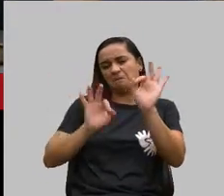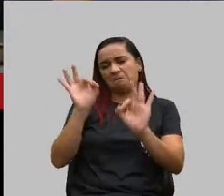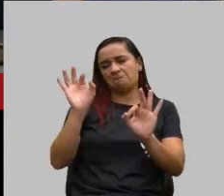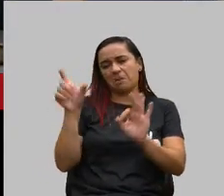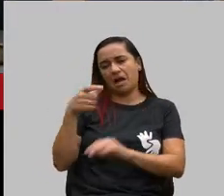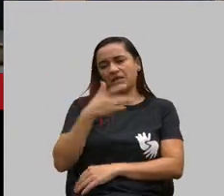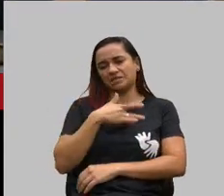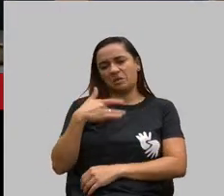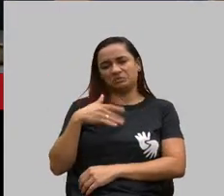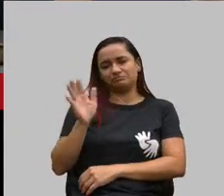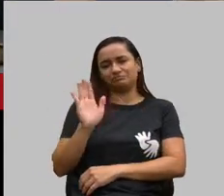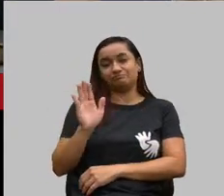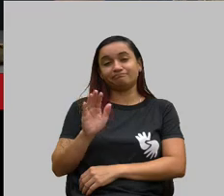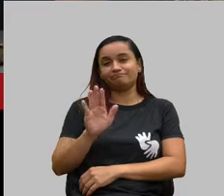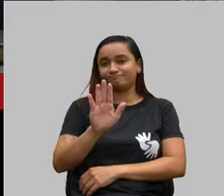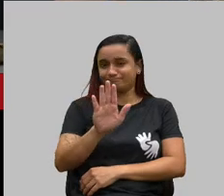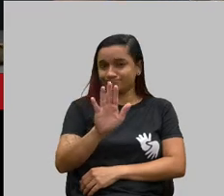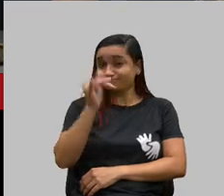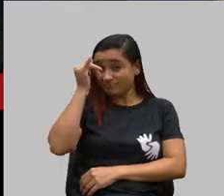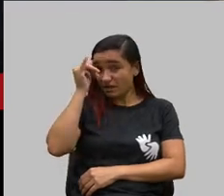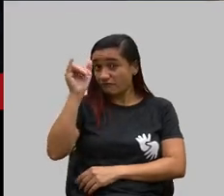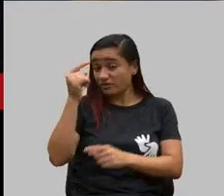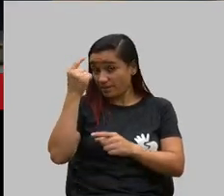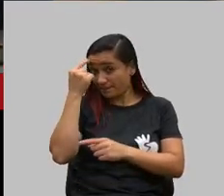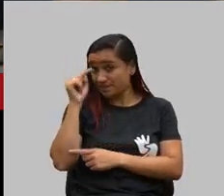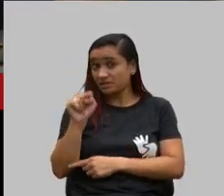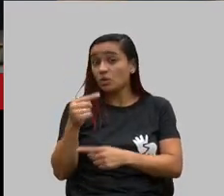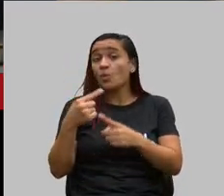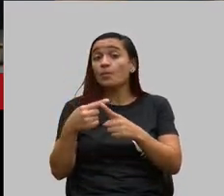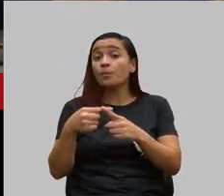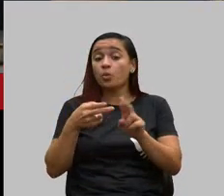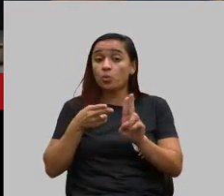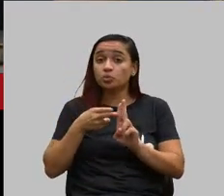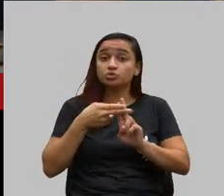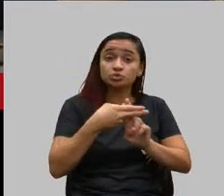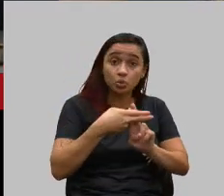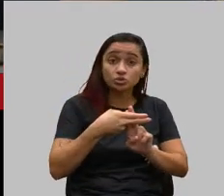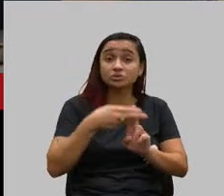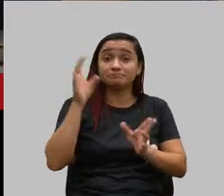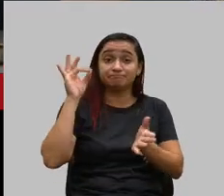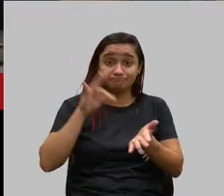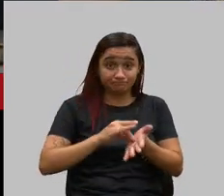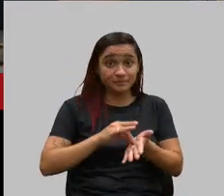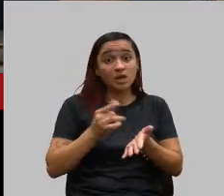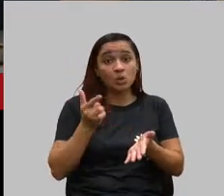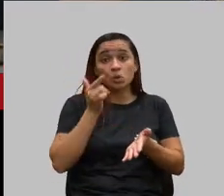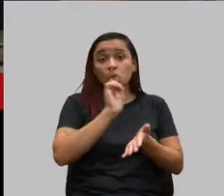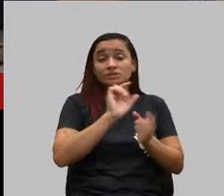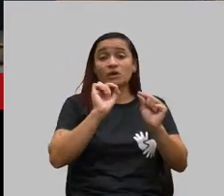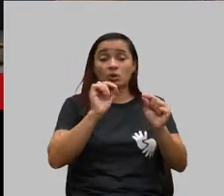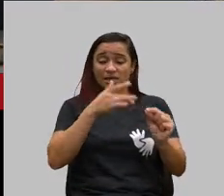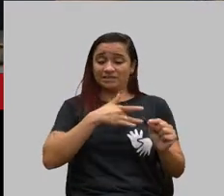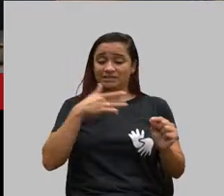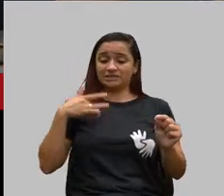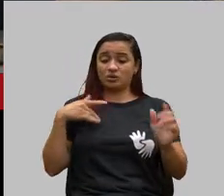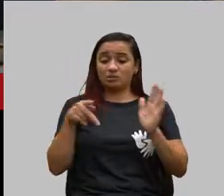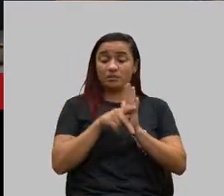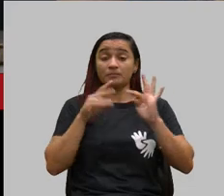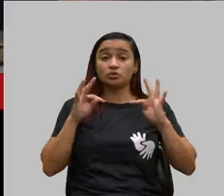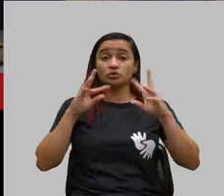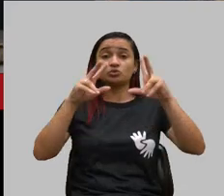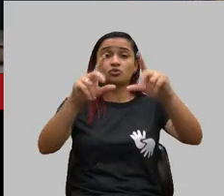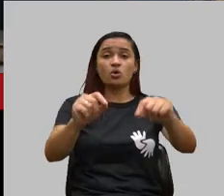Não pensem nisso. O SUS, de fato, ele é para garantir a saúde de todos nós brasileiros.